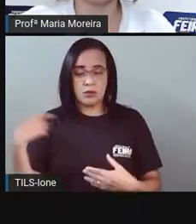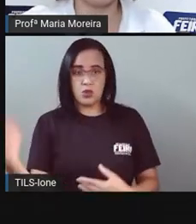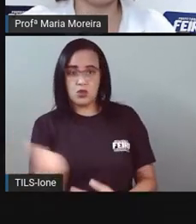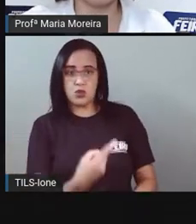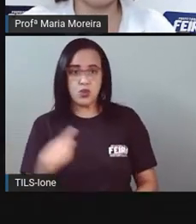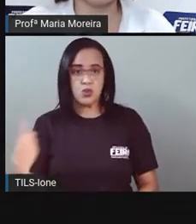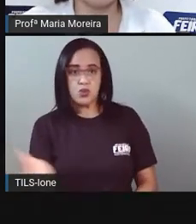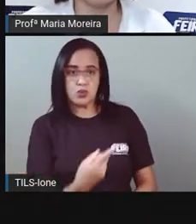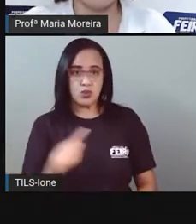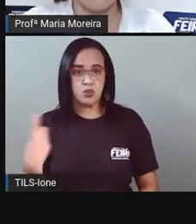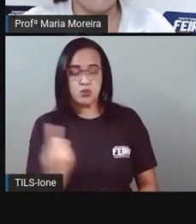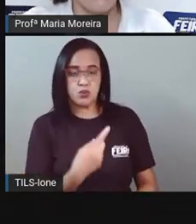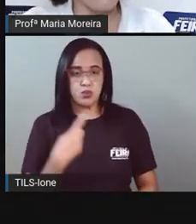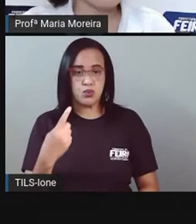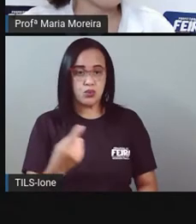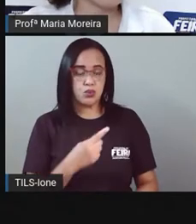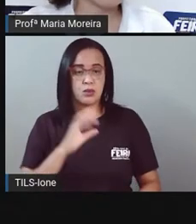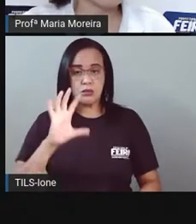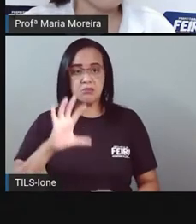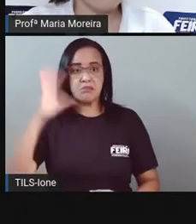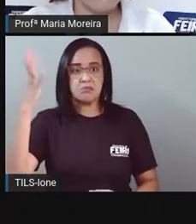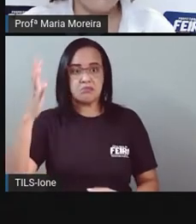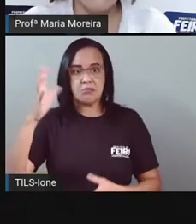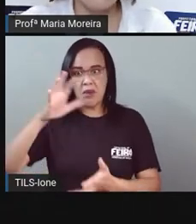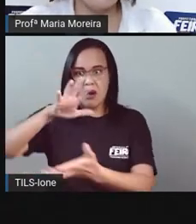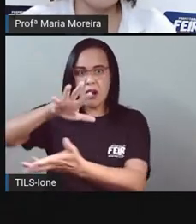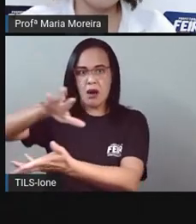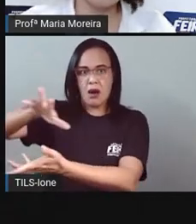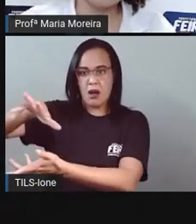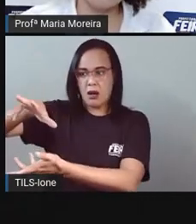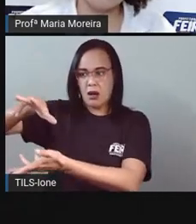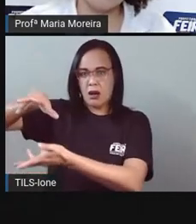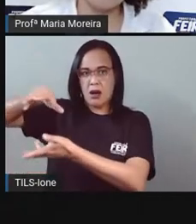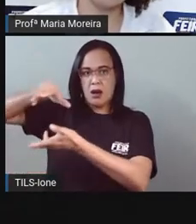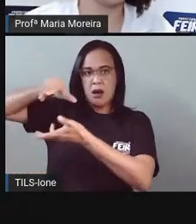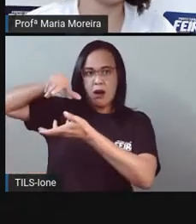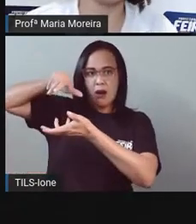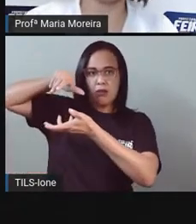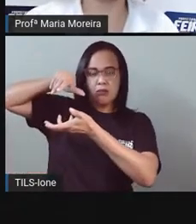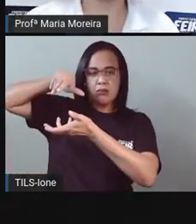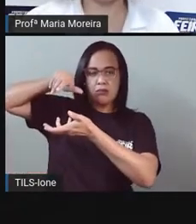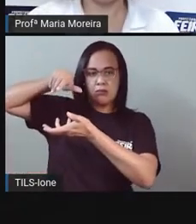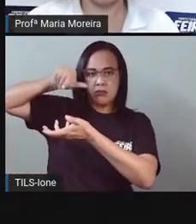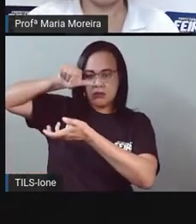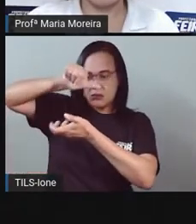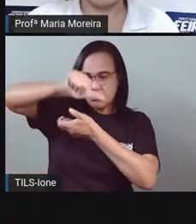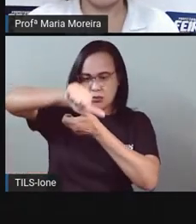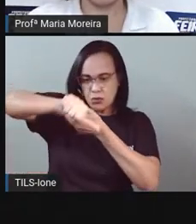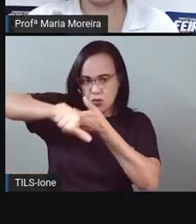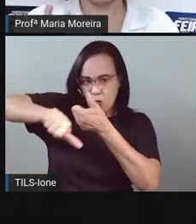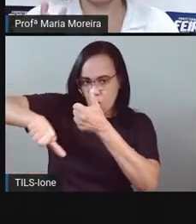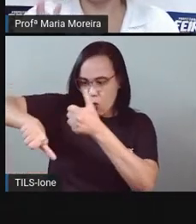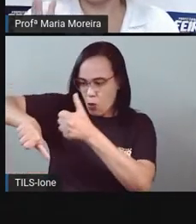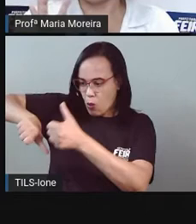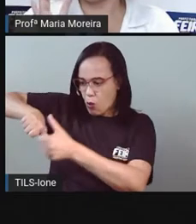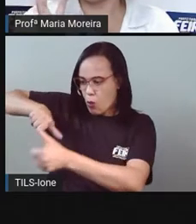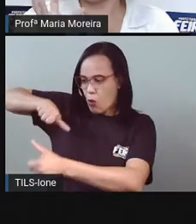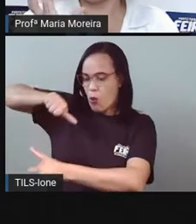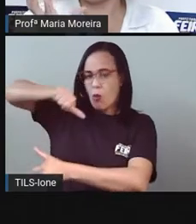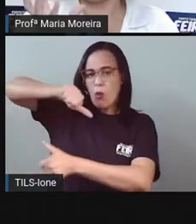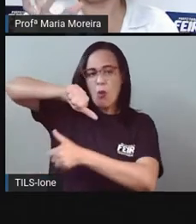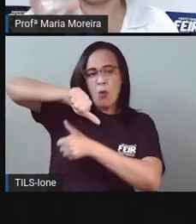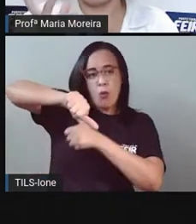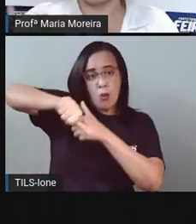acontece quando a Terra, ela se desloca em torno do seu próprio eixo. O é se deslocar, gente? Ela é o quê? É